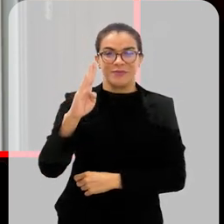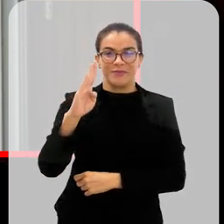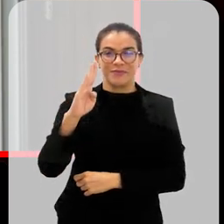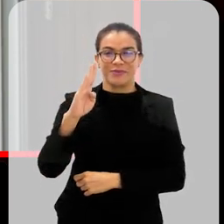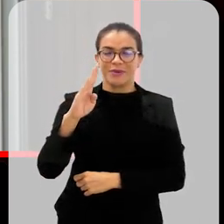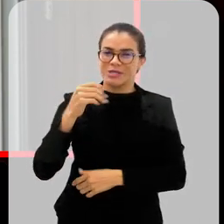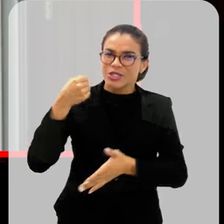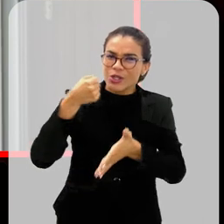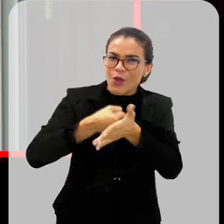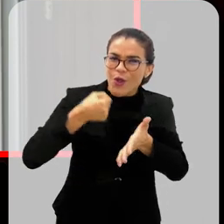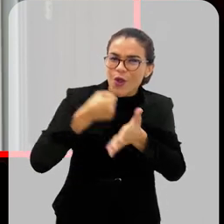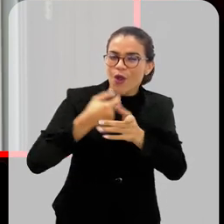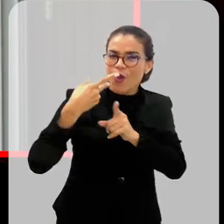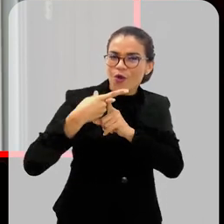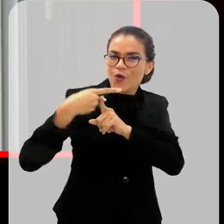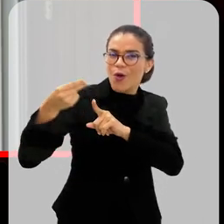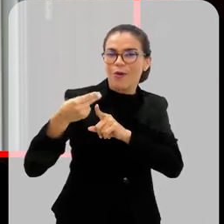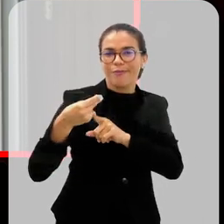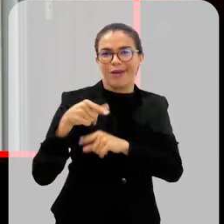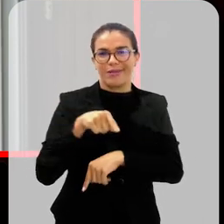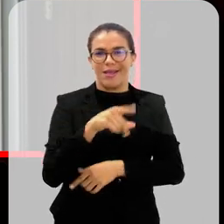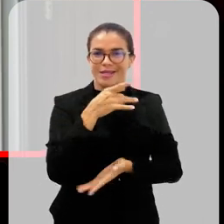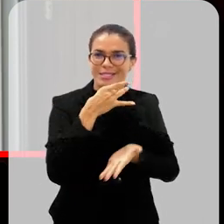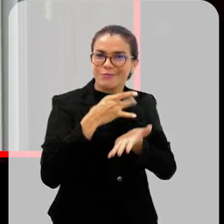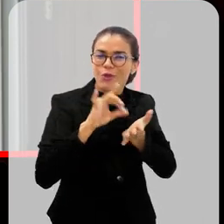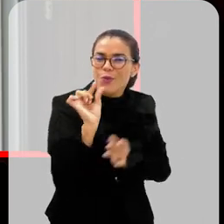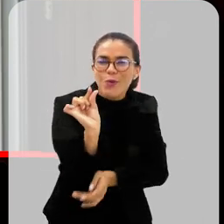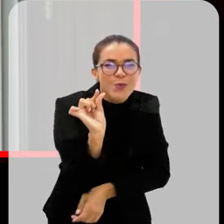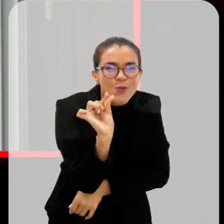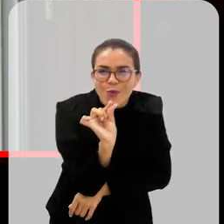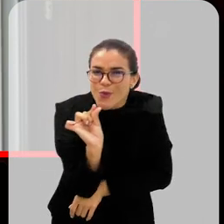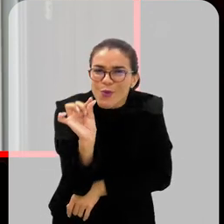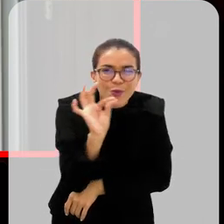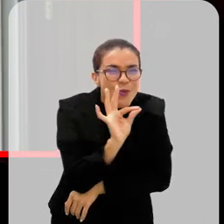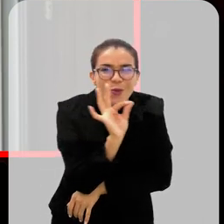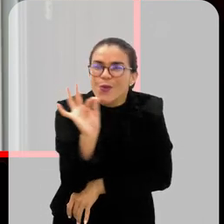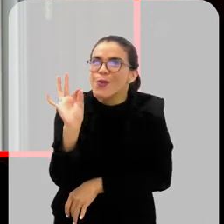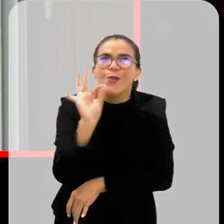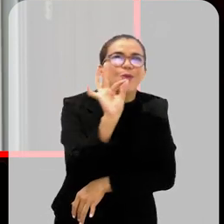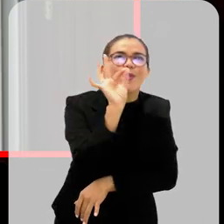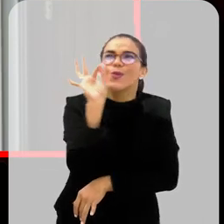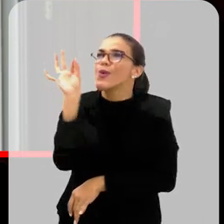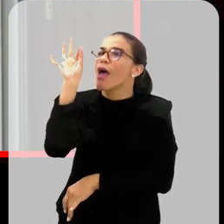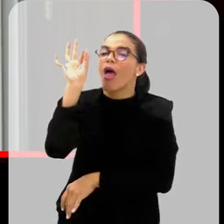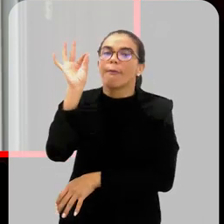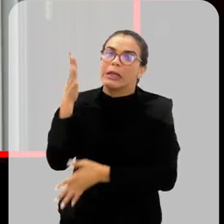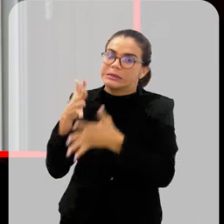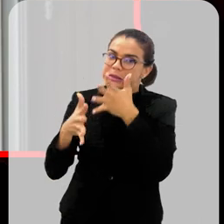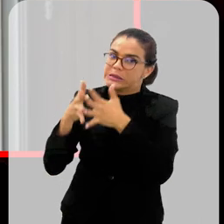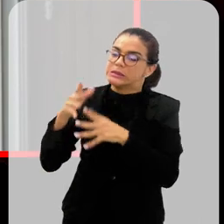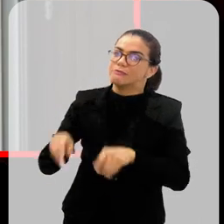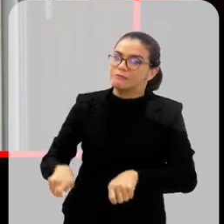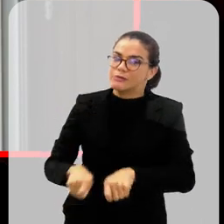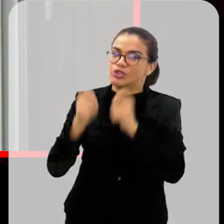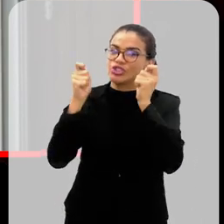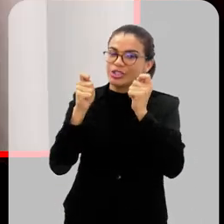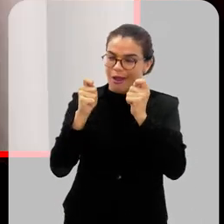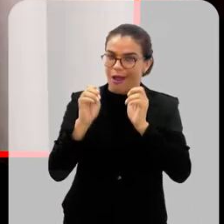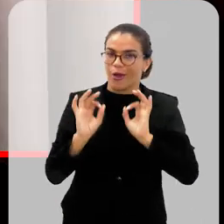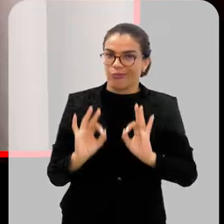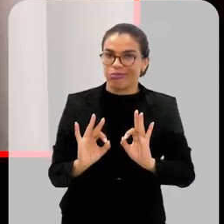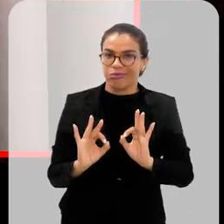a gente combater esse inimigo que é muito pequenininho, não é verdade, Sara? Mas que faz um estrago muito grande.